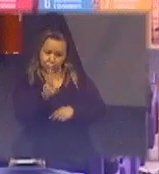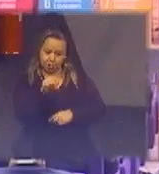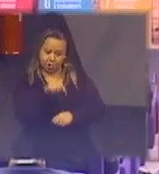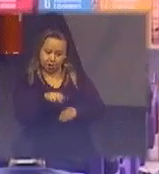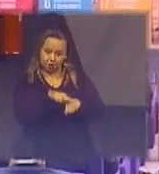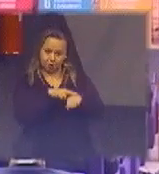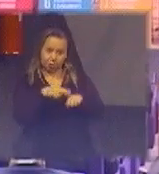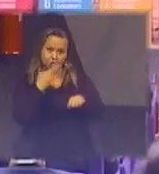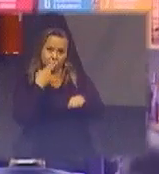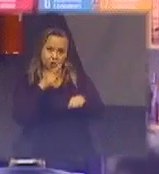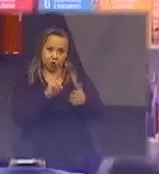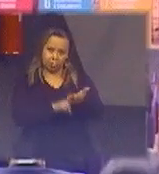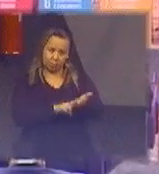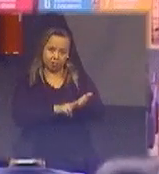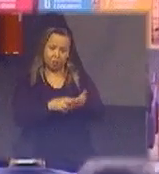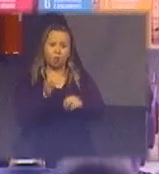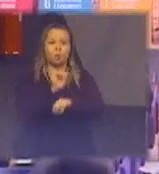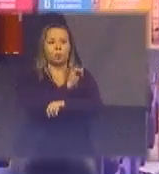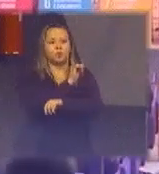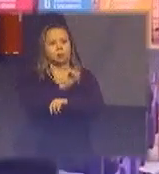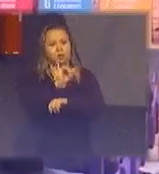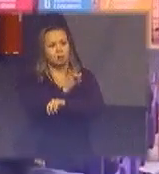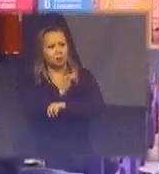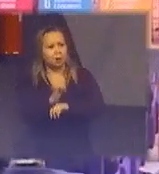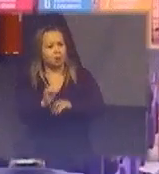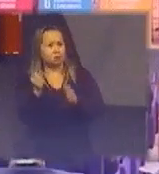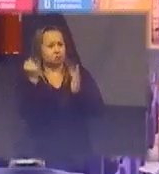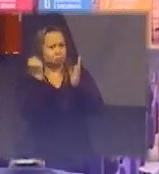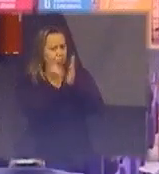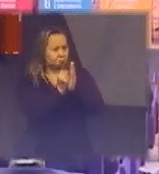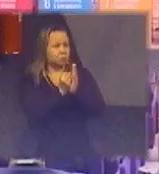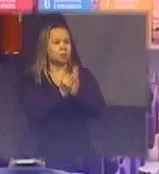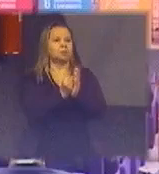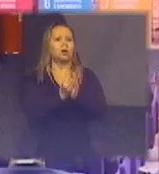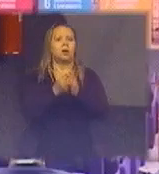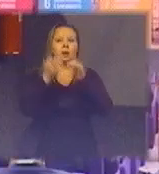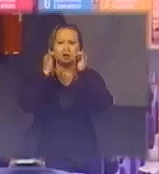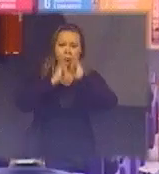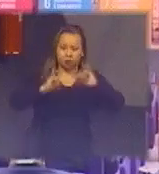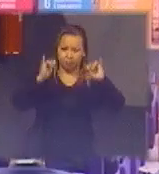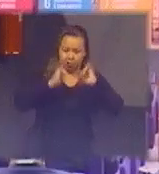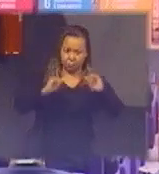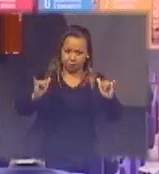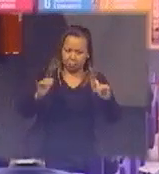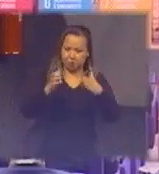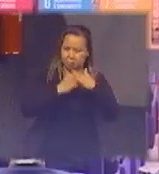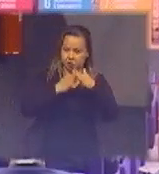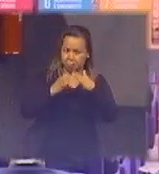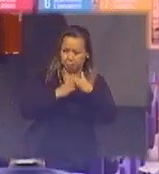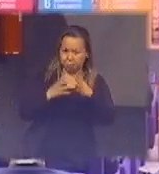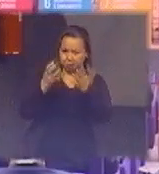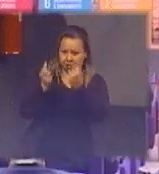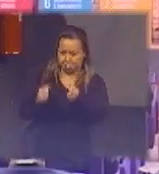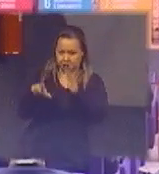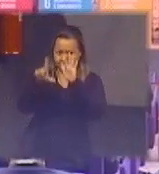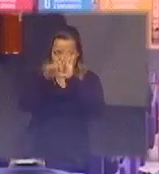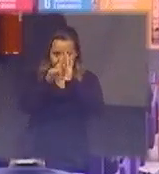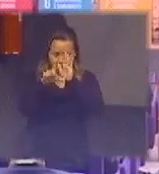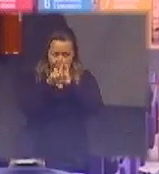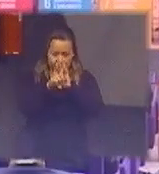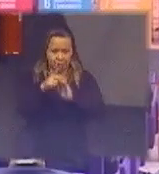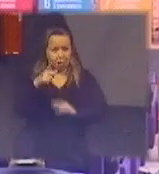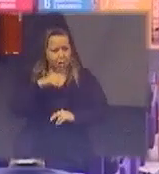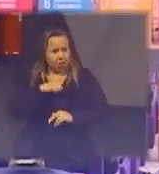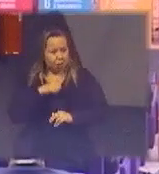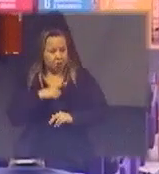uma uma estratégia de marketing até mostrando que são empresas que atendem a lei que possuem um